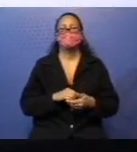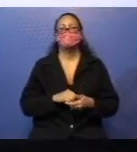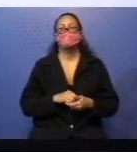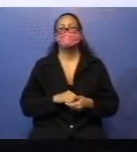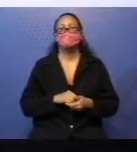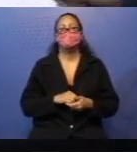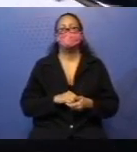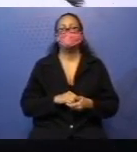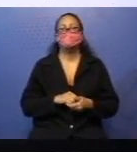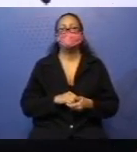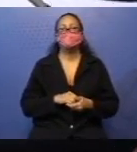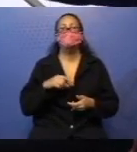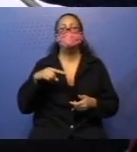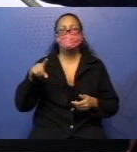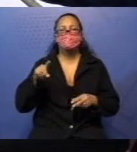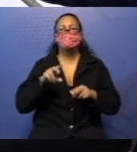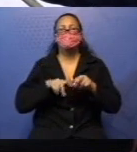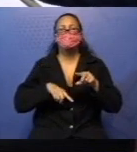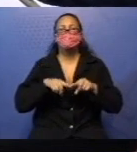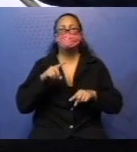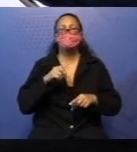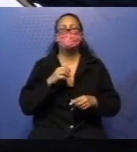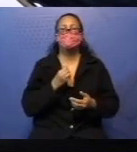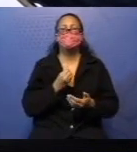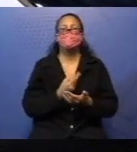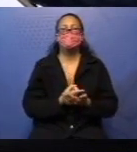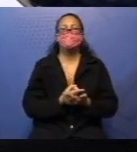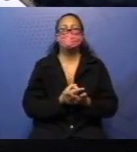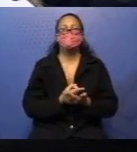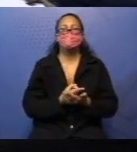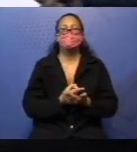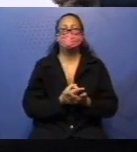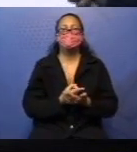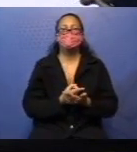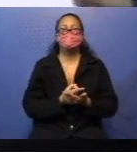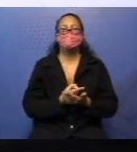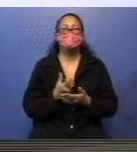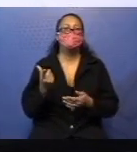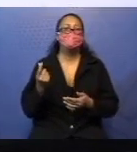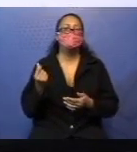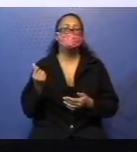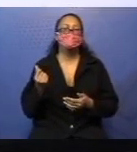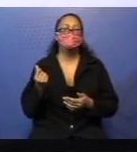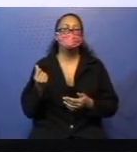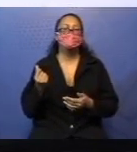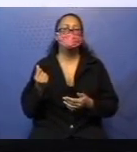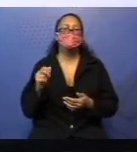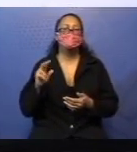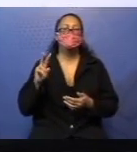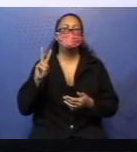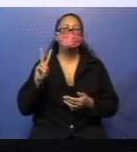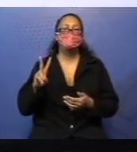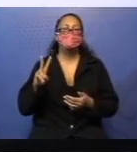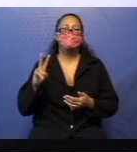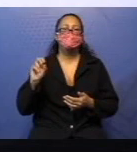Ela foi lá e comprou. Olha lá. Custou. Ela comprou o tênis. Custou R$ 280.